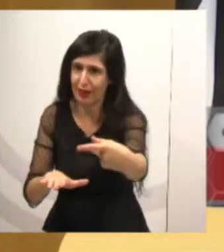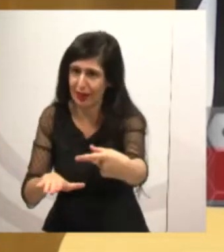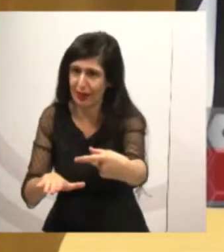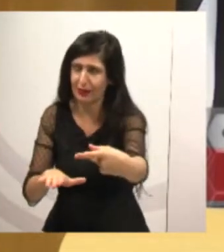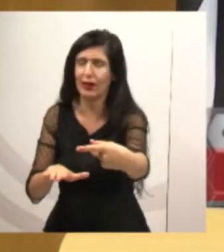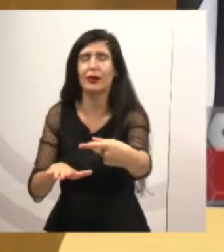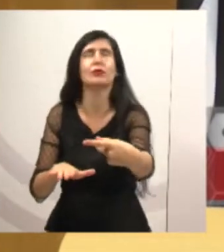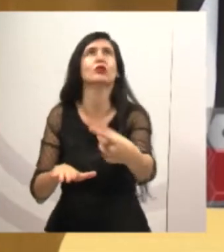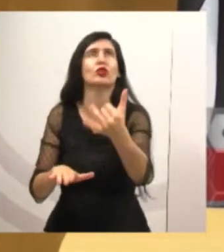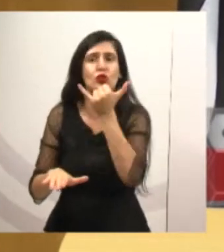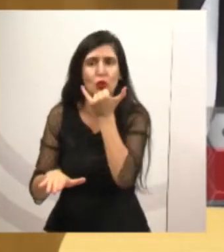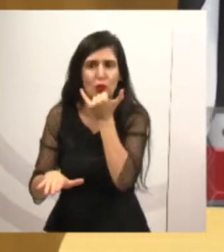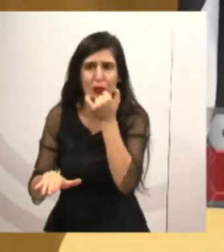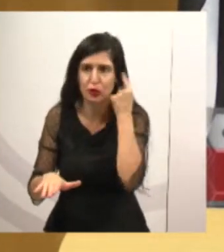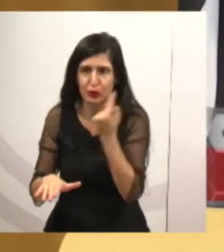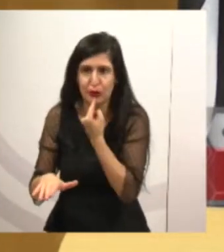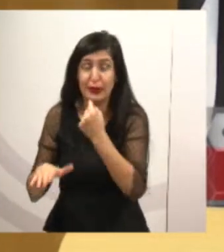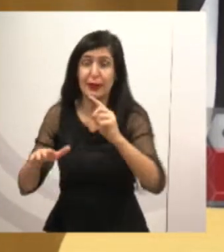Pode pôr mais uma, por favor?